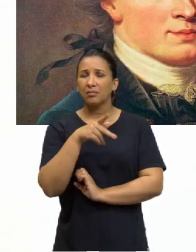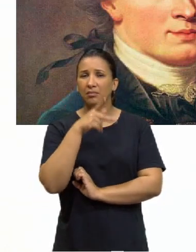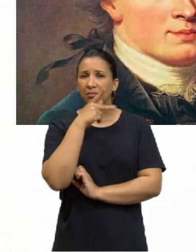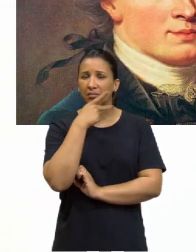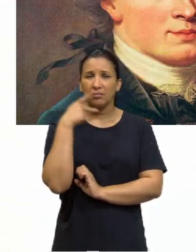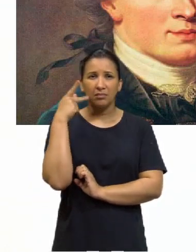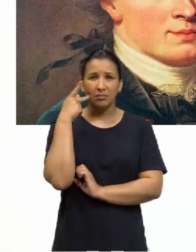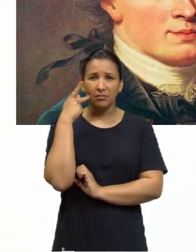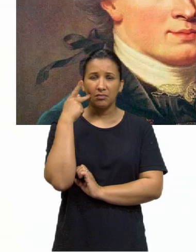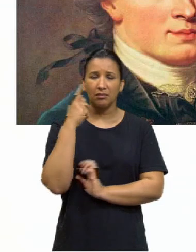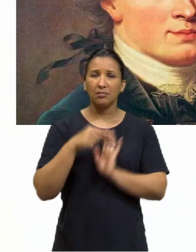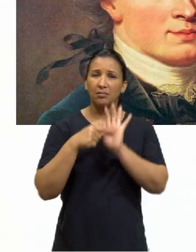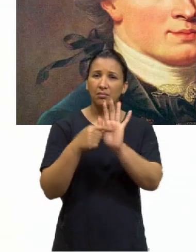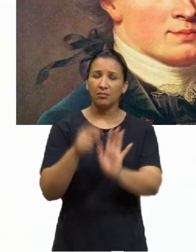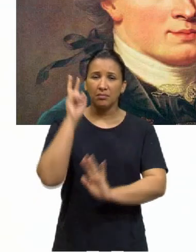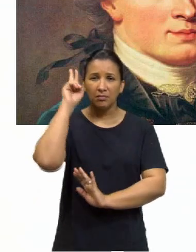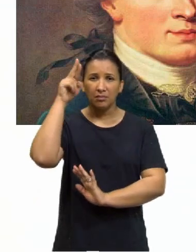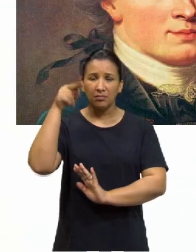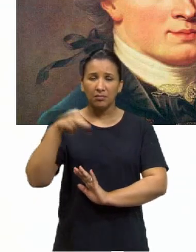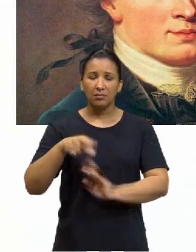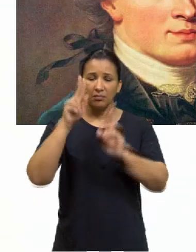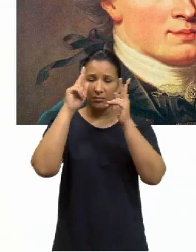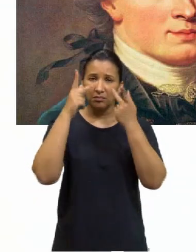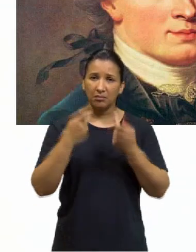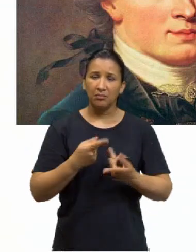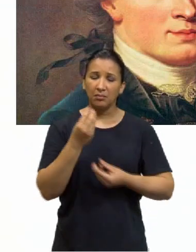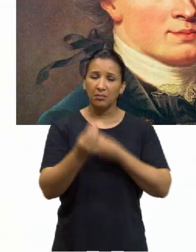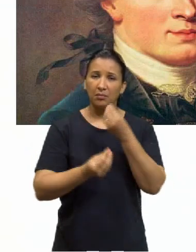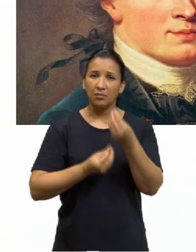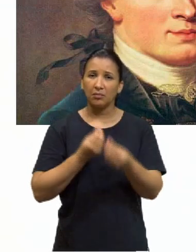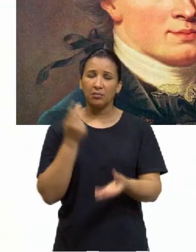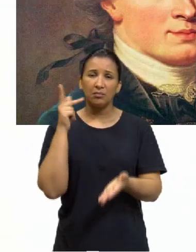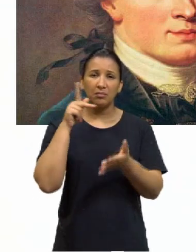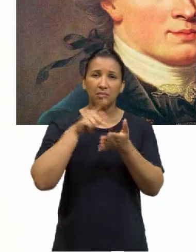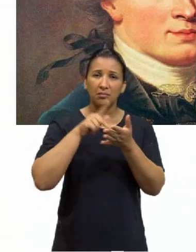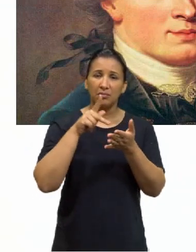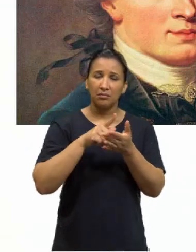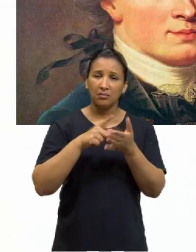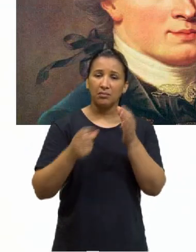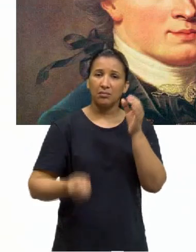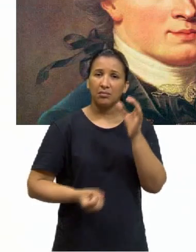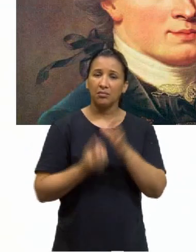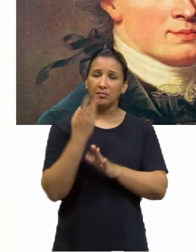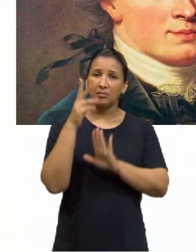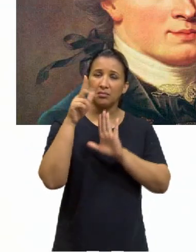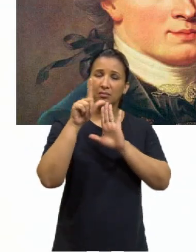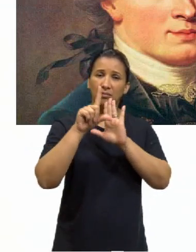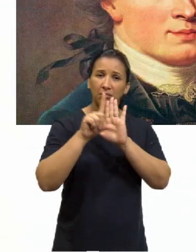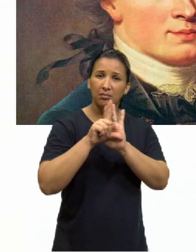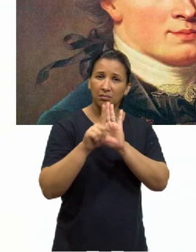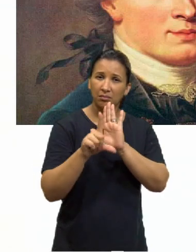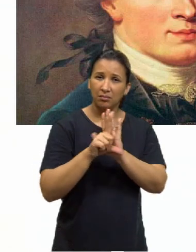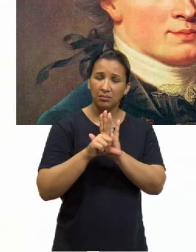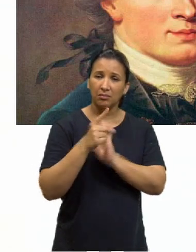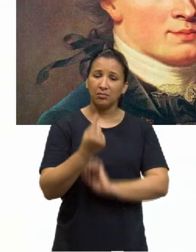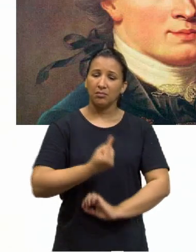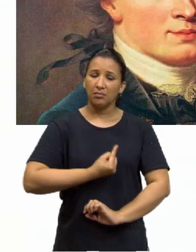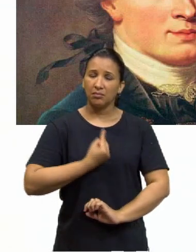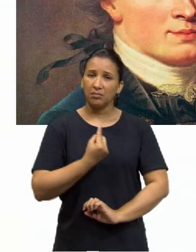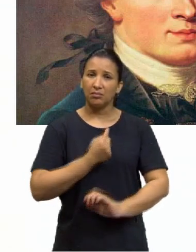humana como uma razão legisladora, capaz de criar leis, autonomia humana,